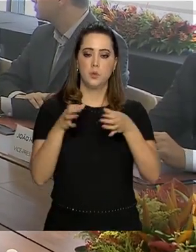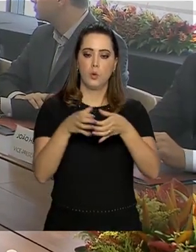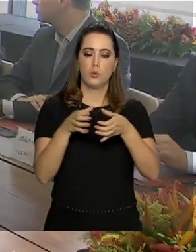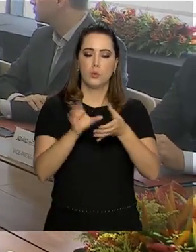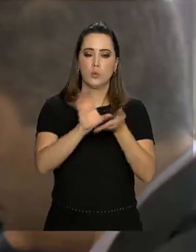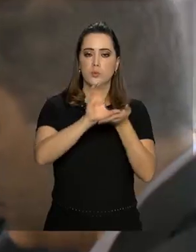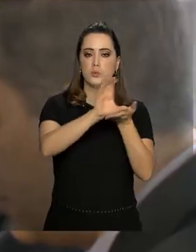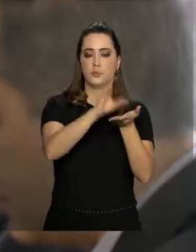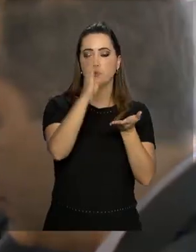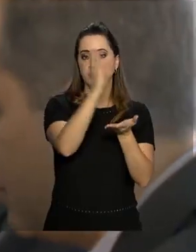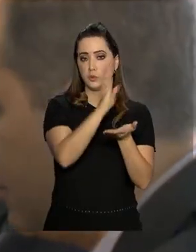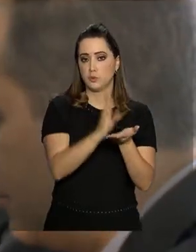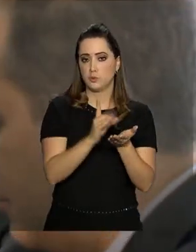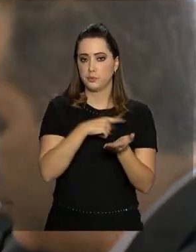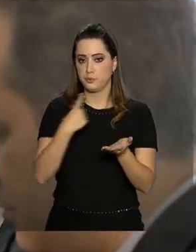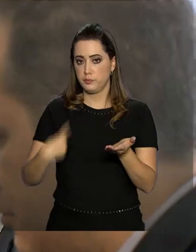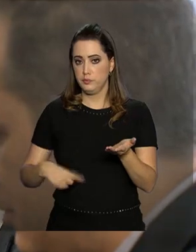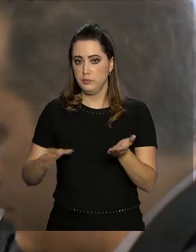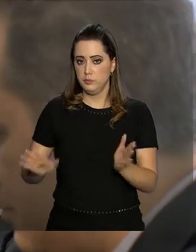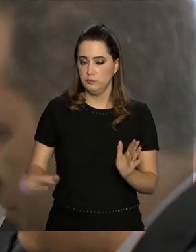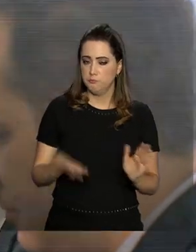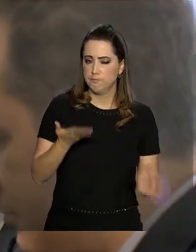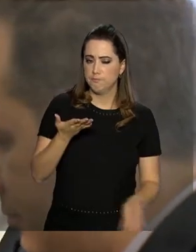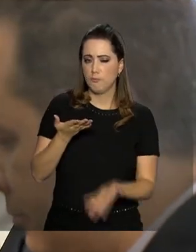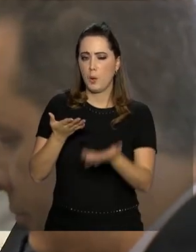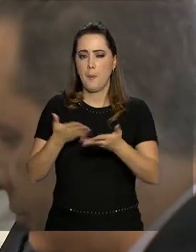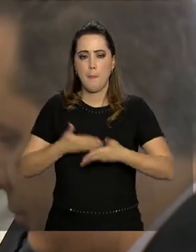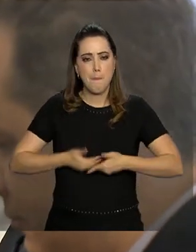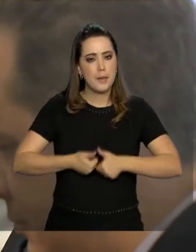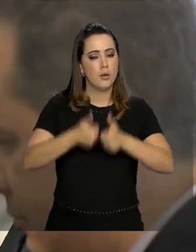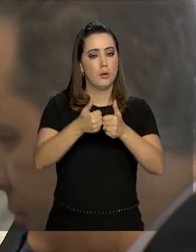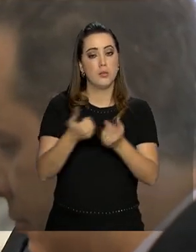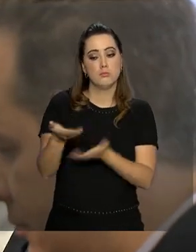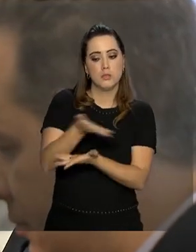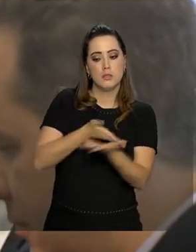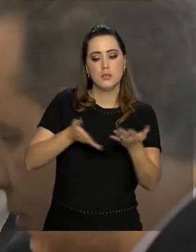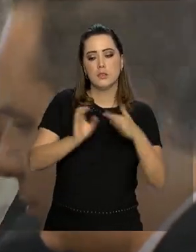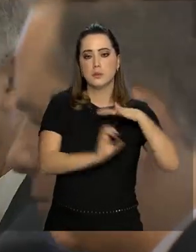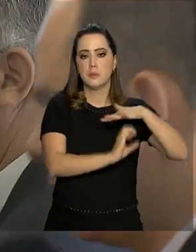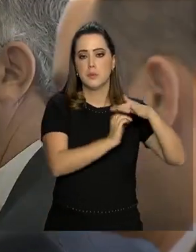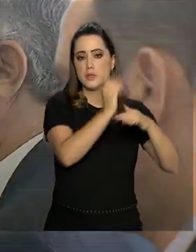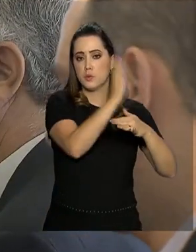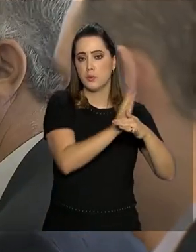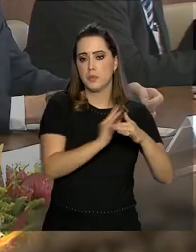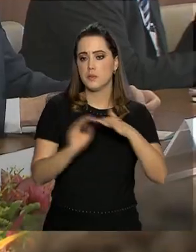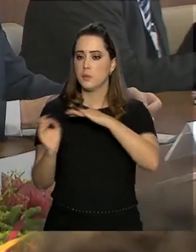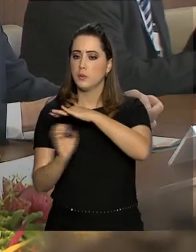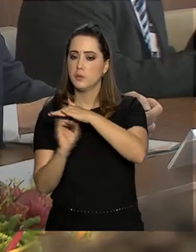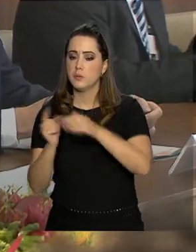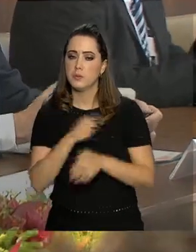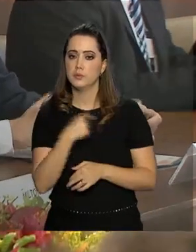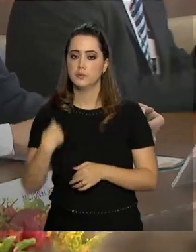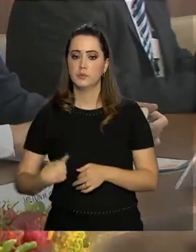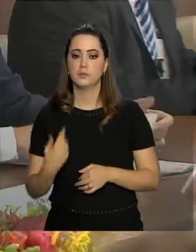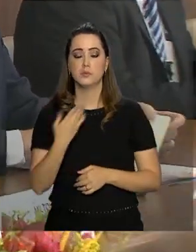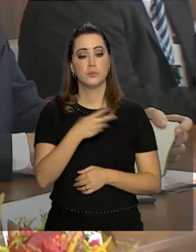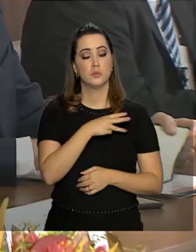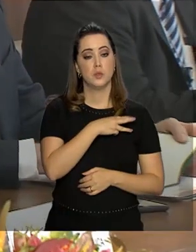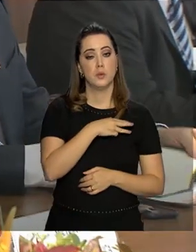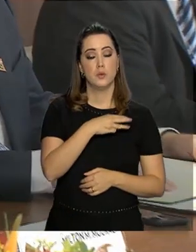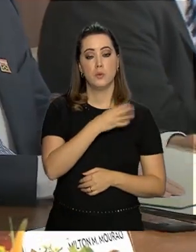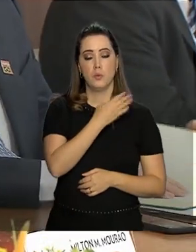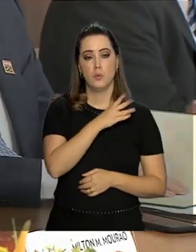Empresarial Brasil-China é para incrementar as relações entre empresas brasileiras e chinesas. Hamilton Mourão